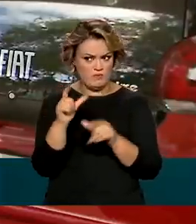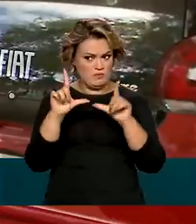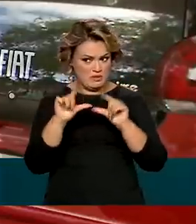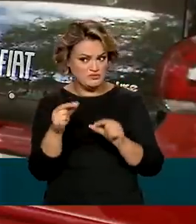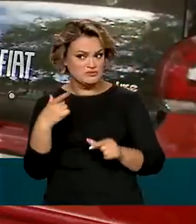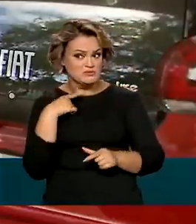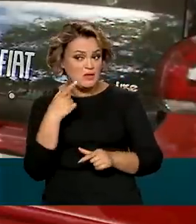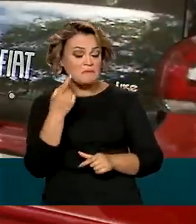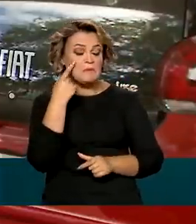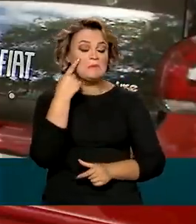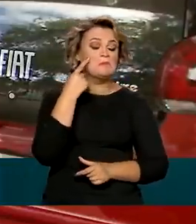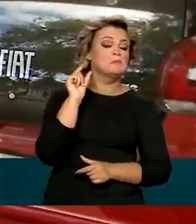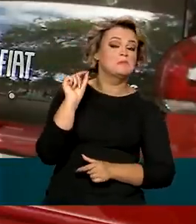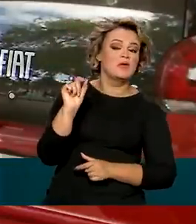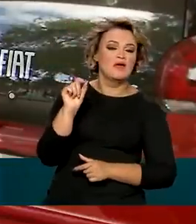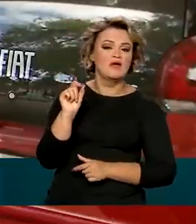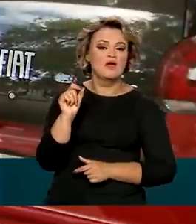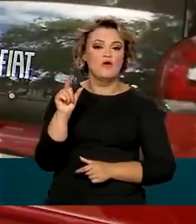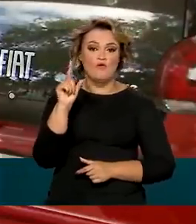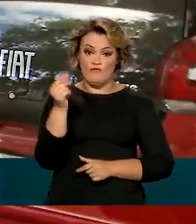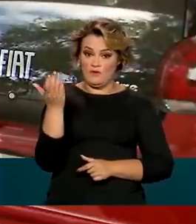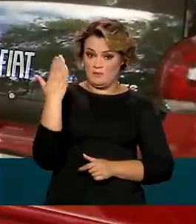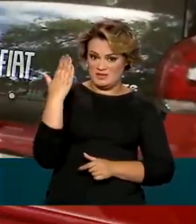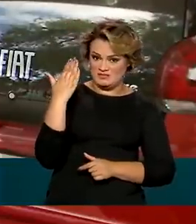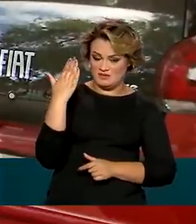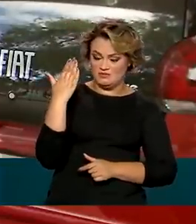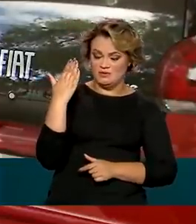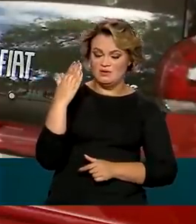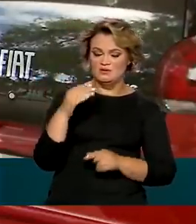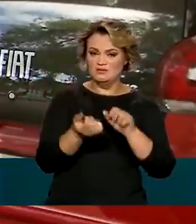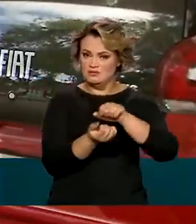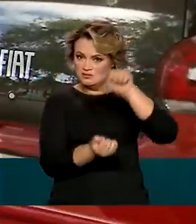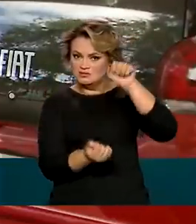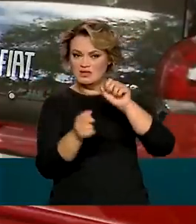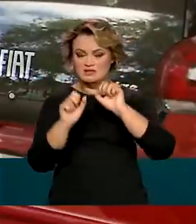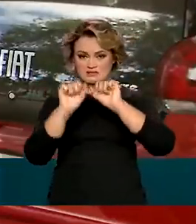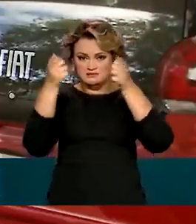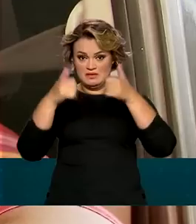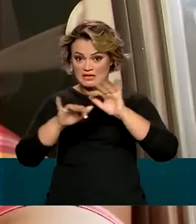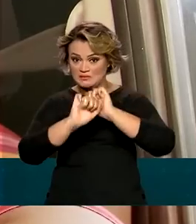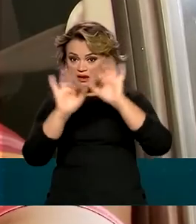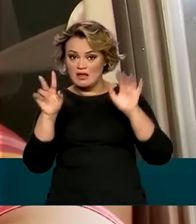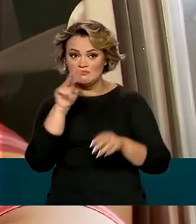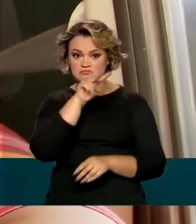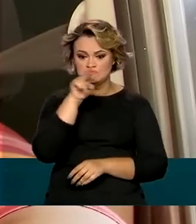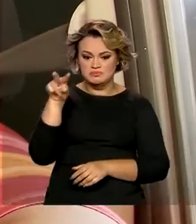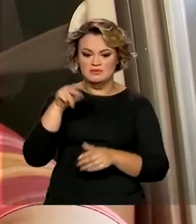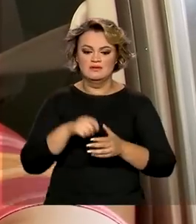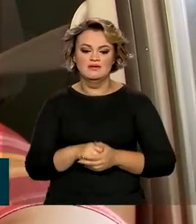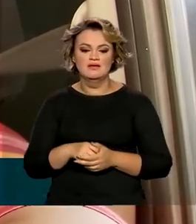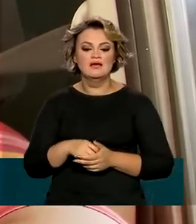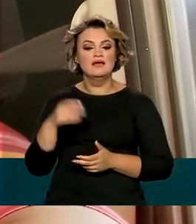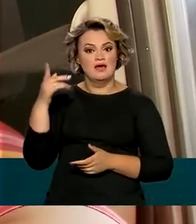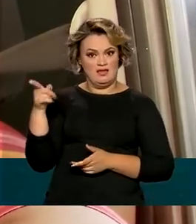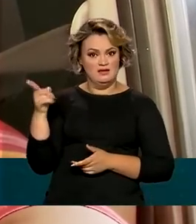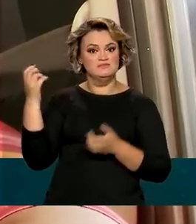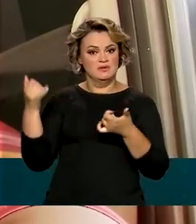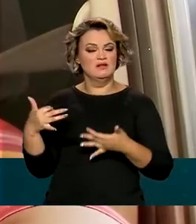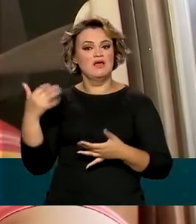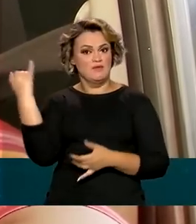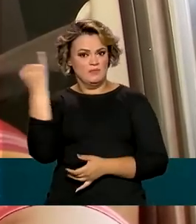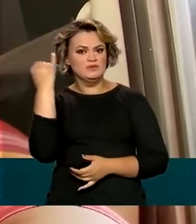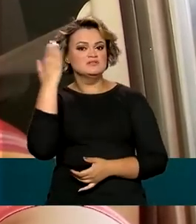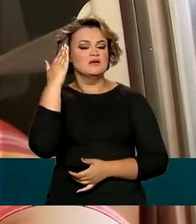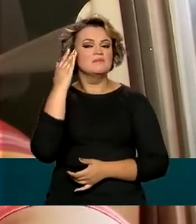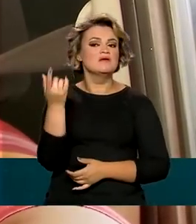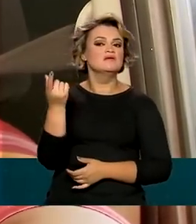sendo repassada e se o preço antigo é informado de forma visível. Saber o quanto que diminuiu, né? E quanto